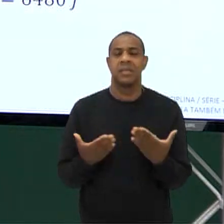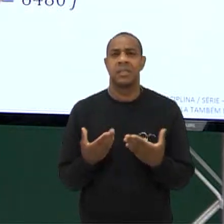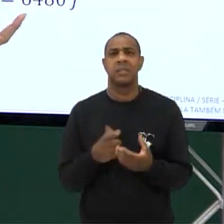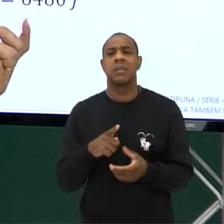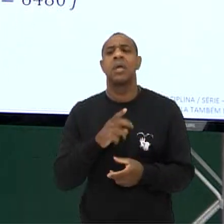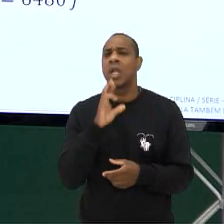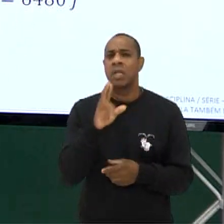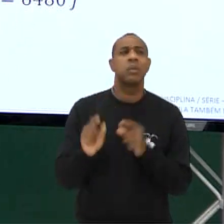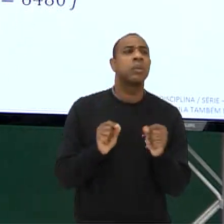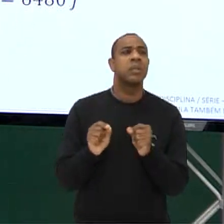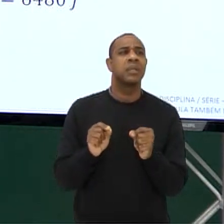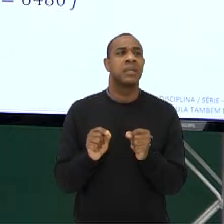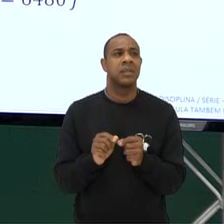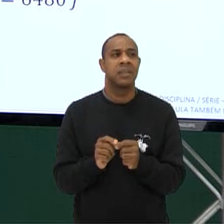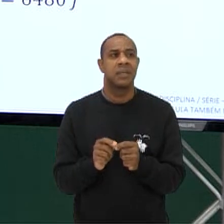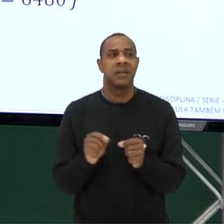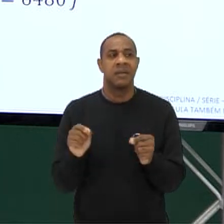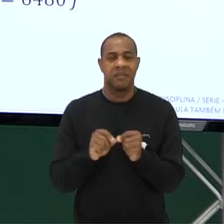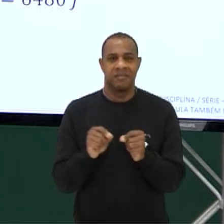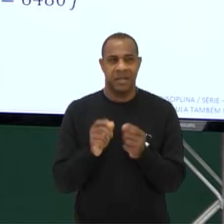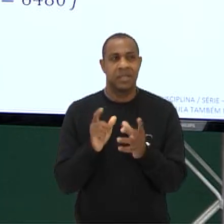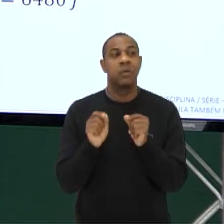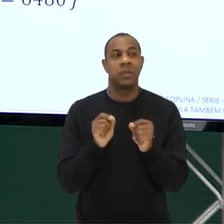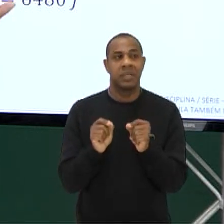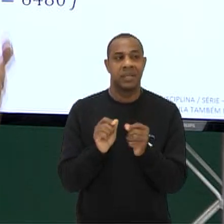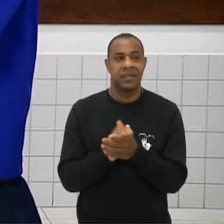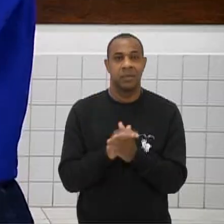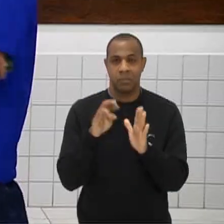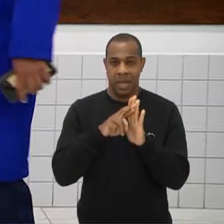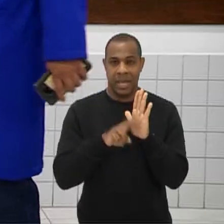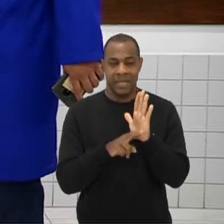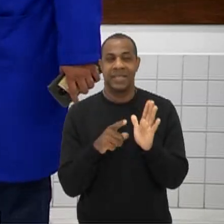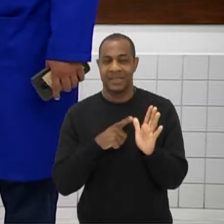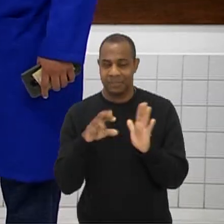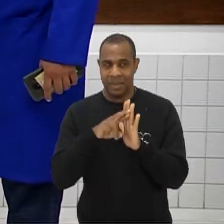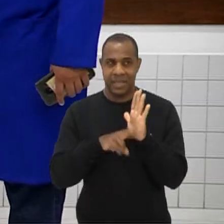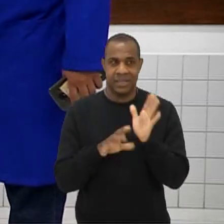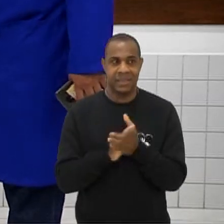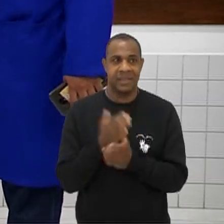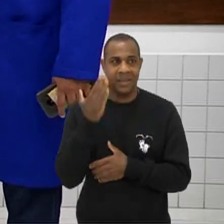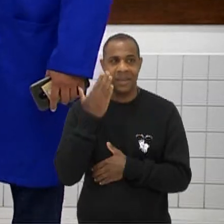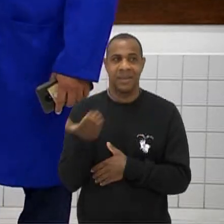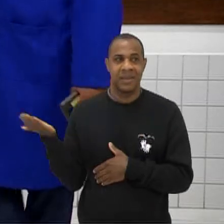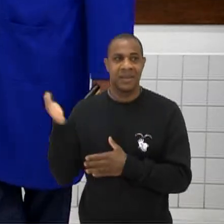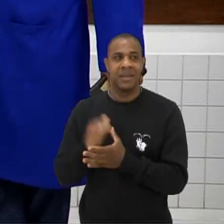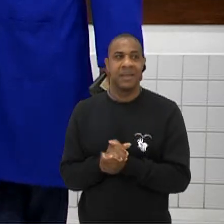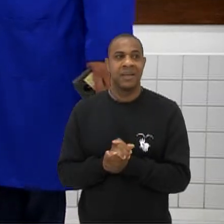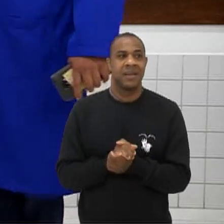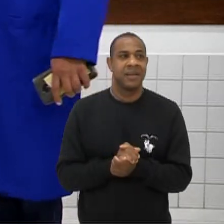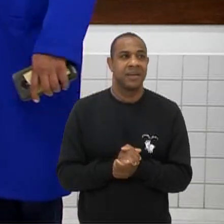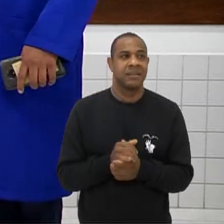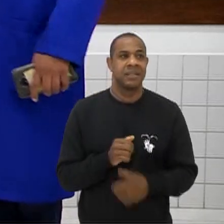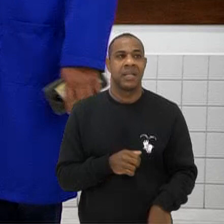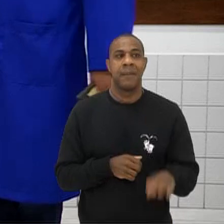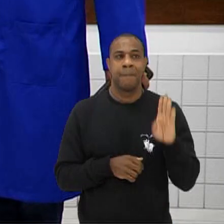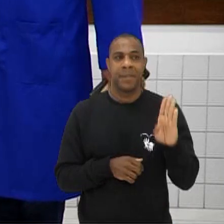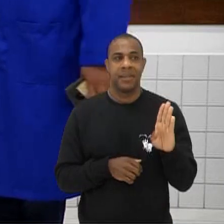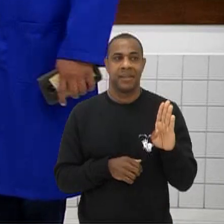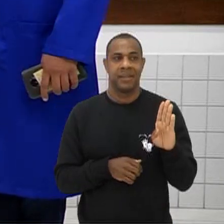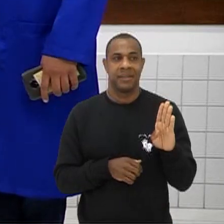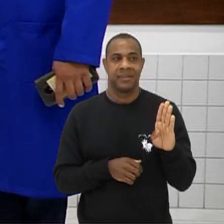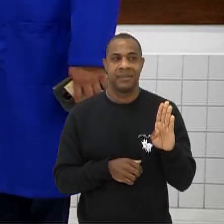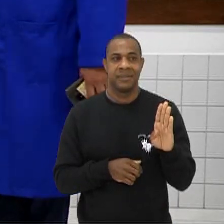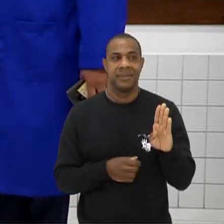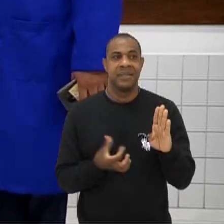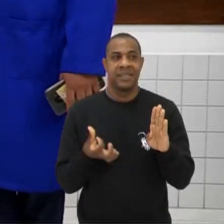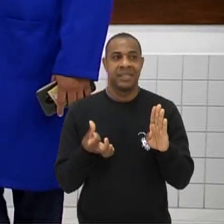Não é É só fazer aquele Aquela jogadinha Aquele chanfres ali Ou seja Vai ser que a alternativa Aí Alternativa B 6.5 vezes